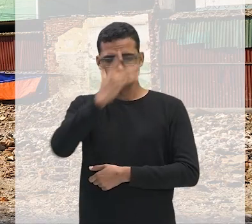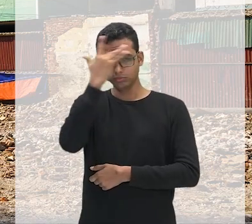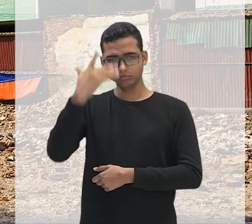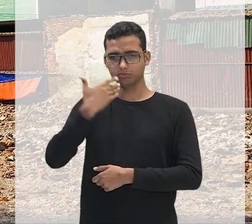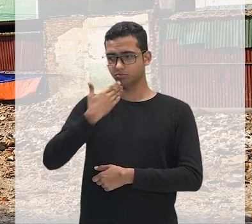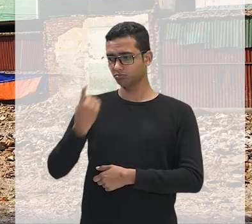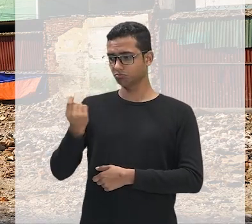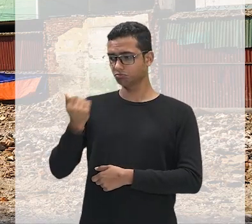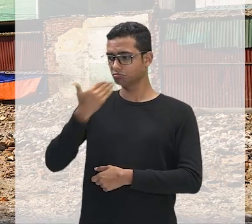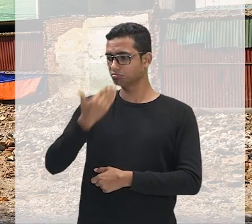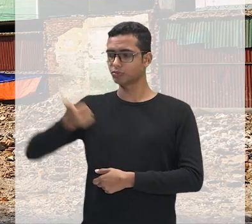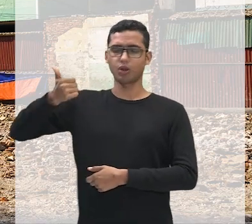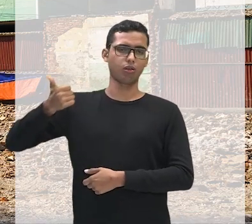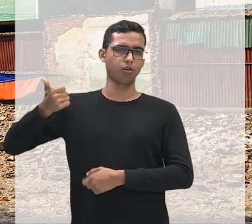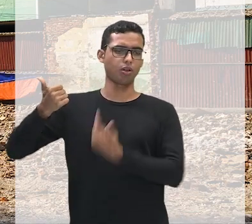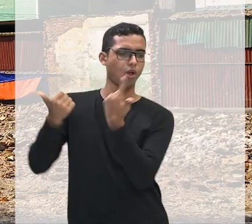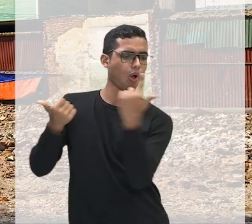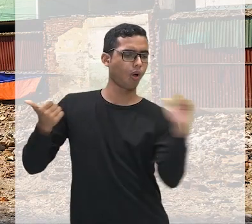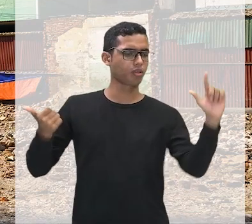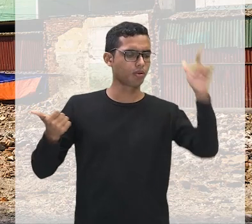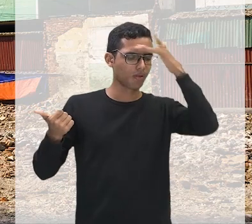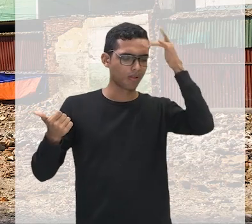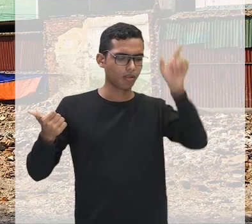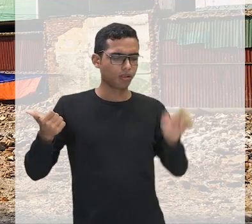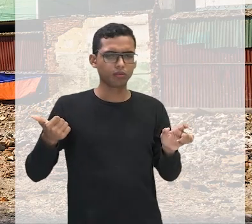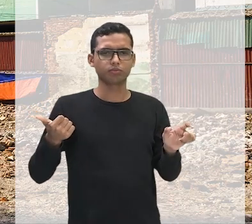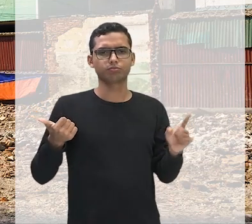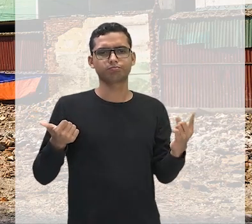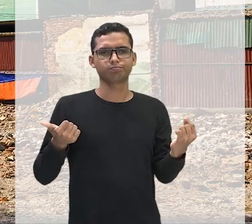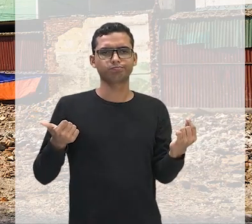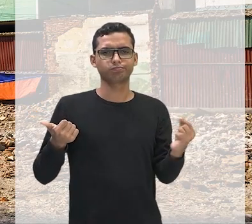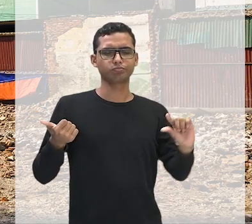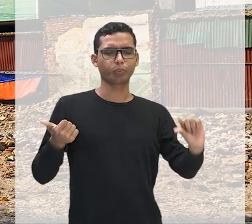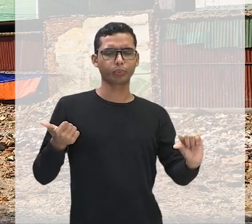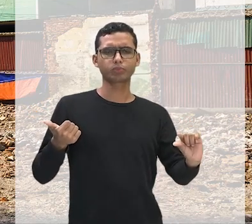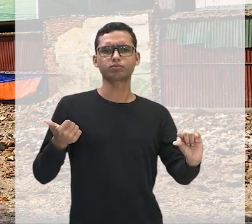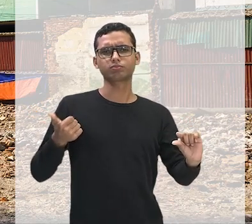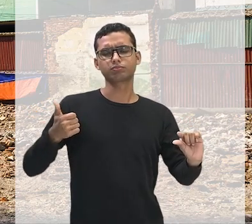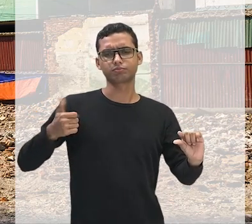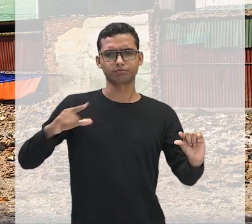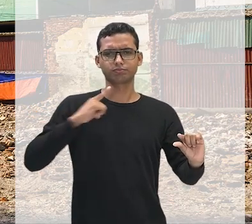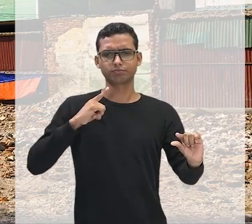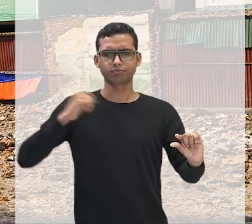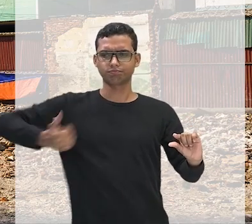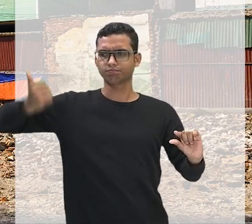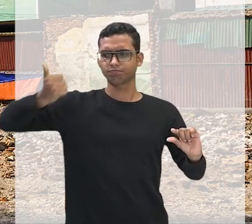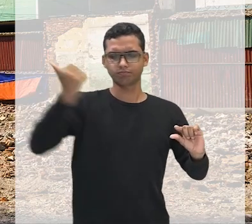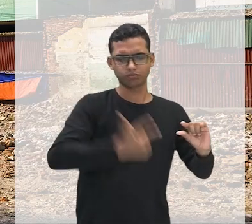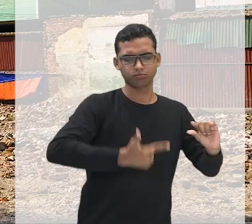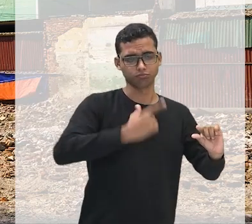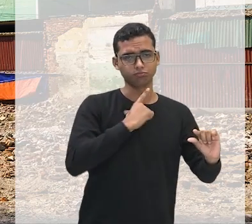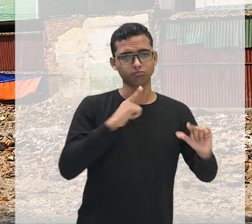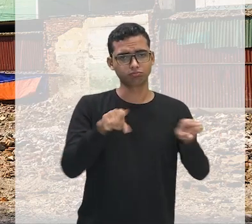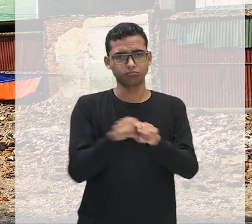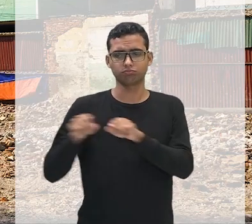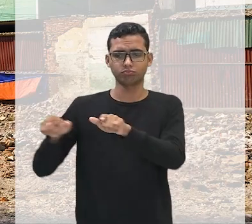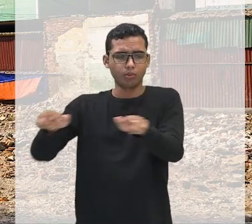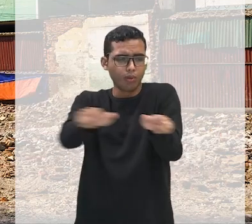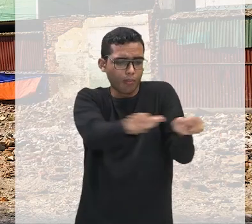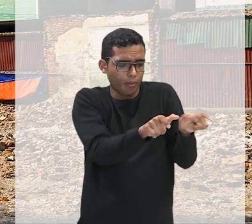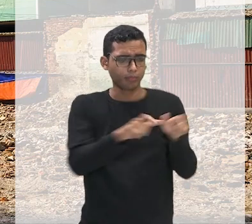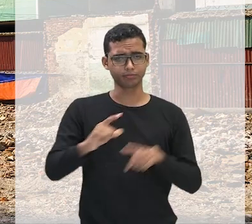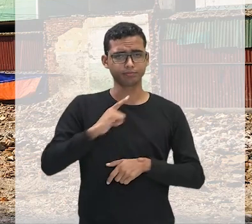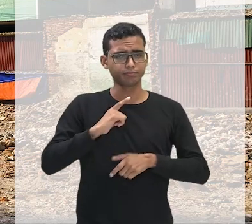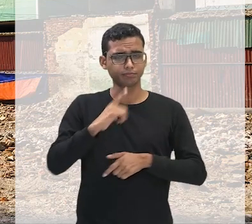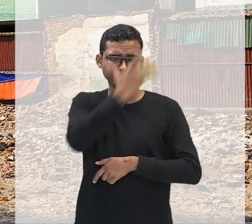de vida do que a gente, não é mesmo? E tem pessoas que estão em uma condição bem pior do que a nossa, né? Olha aqui as pessoas que vivem nessas casas, a gente